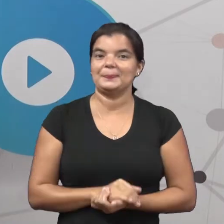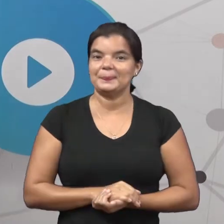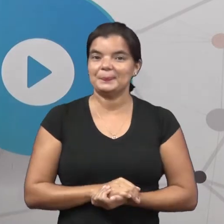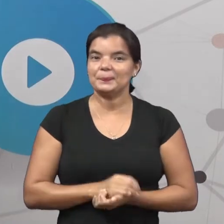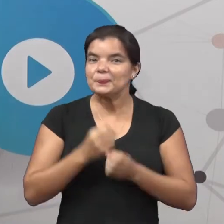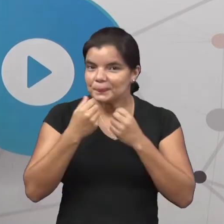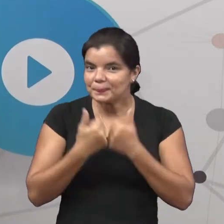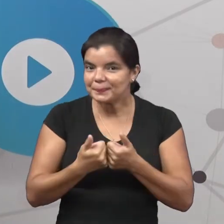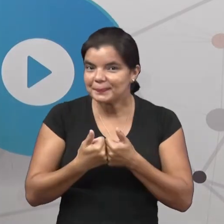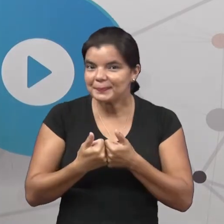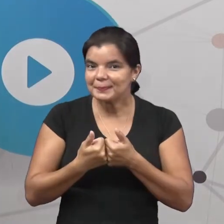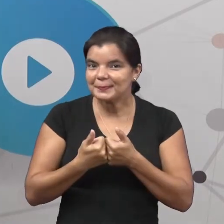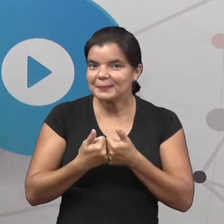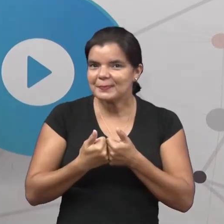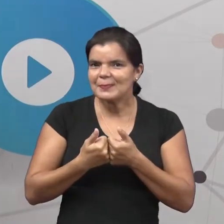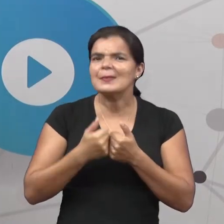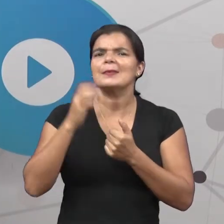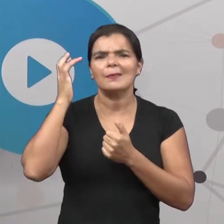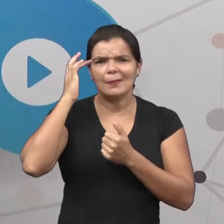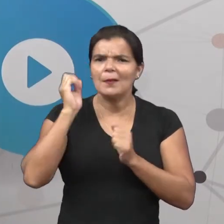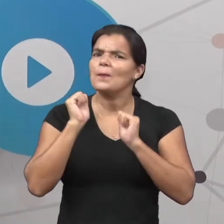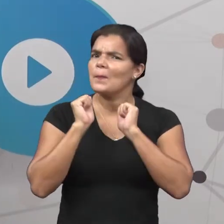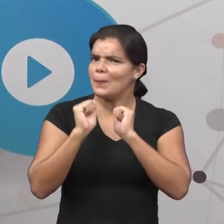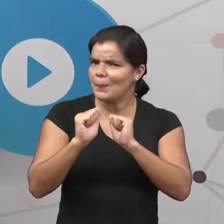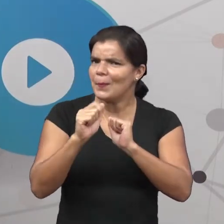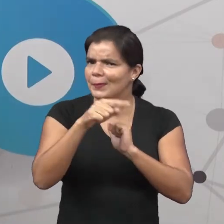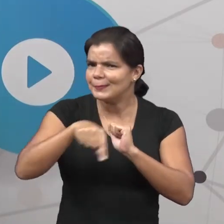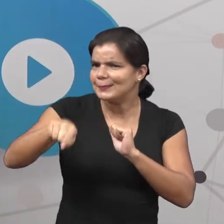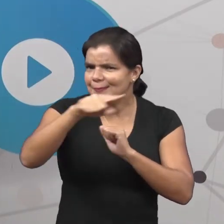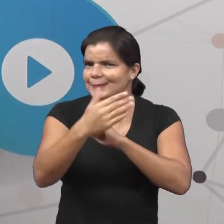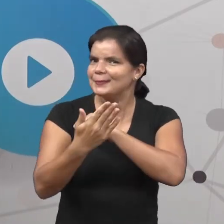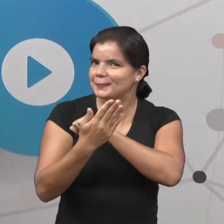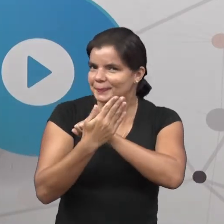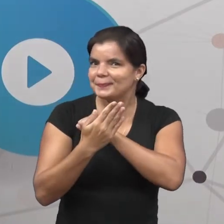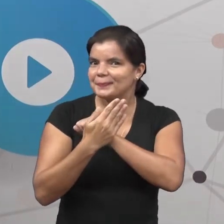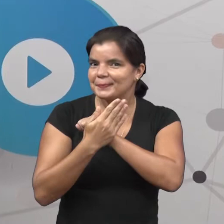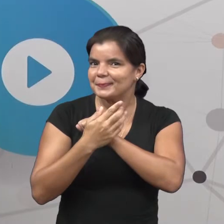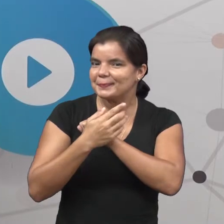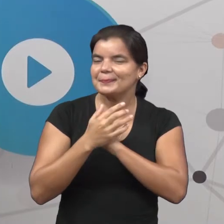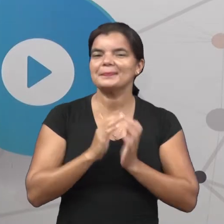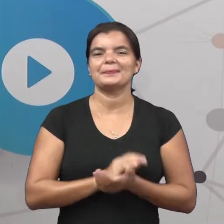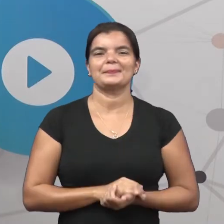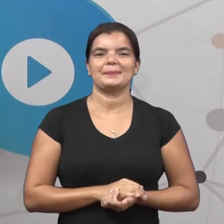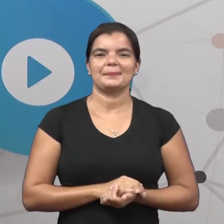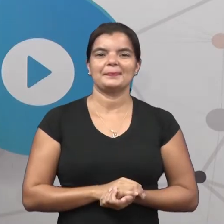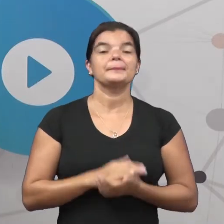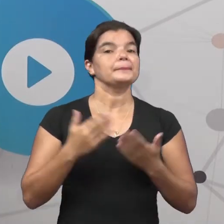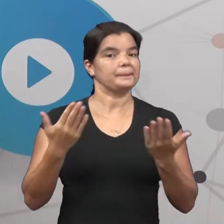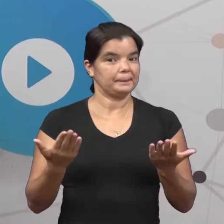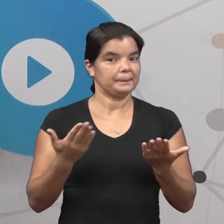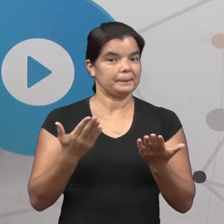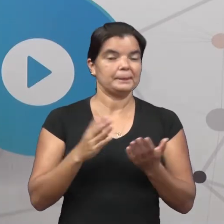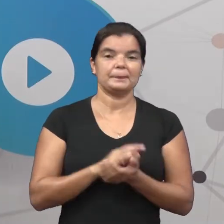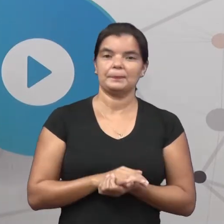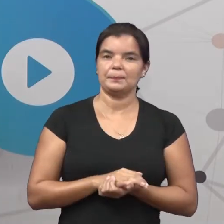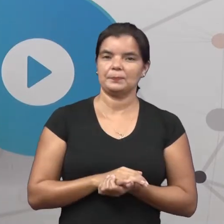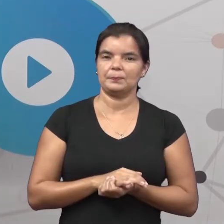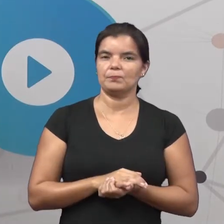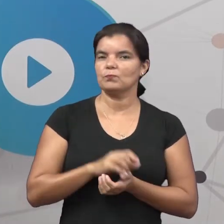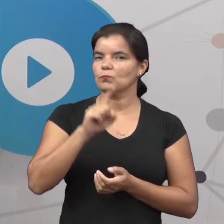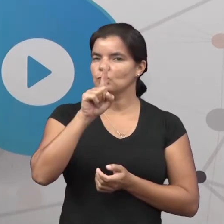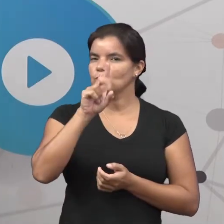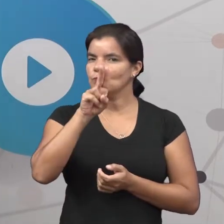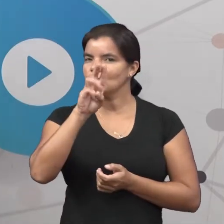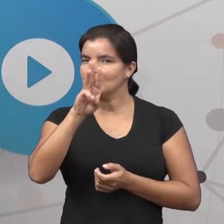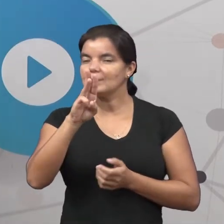Tudo bem? Será que eu posso contar com todos vocês? Então, vamos lá. Vamos contar